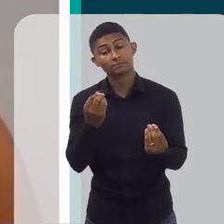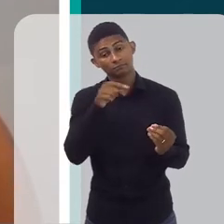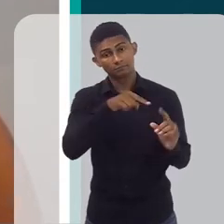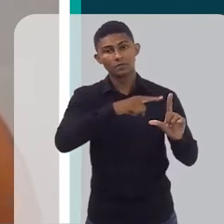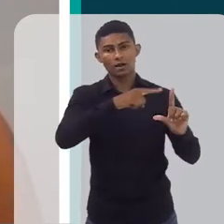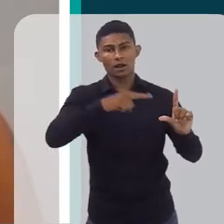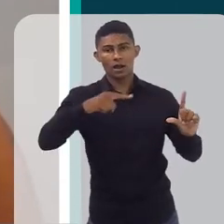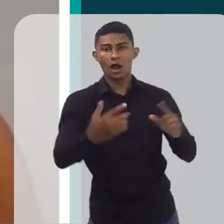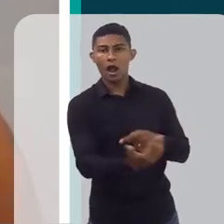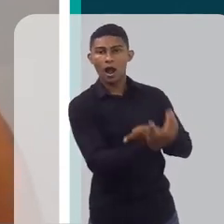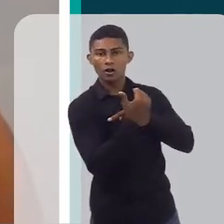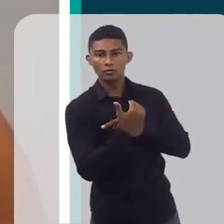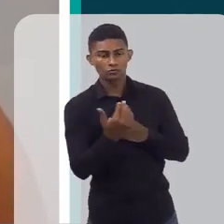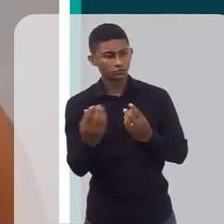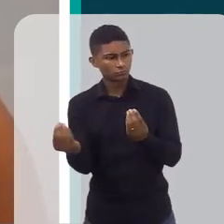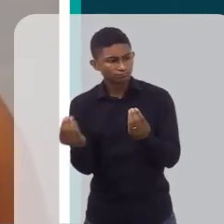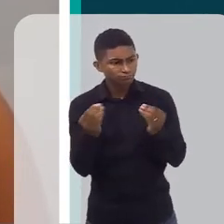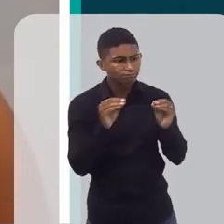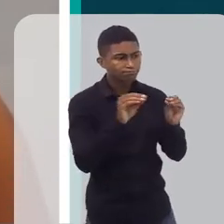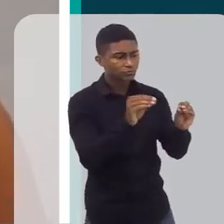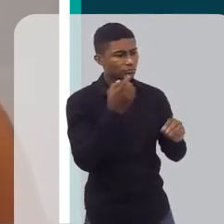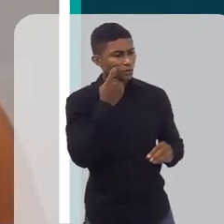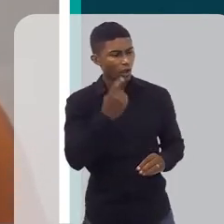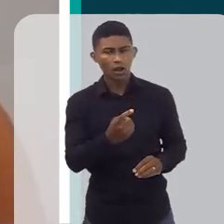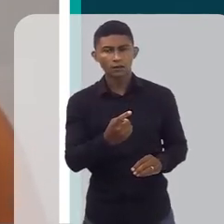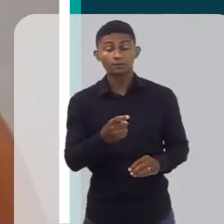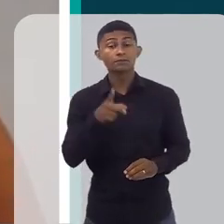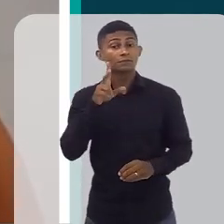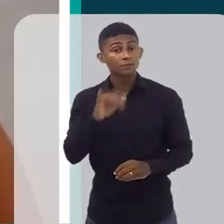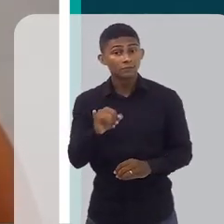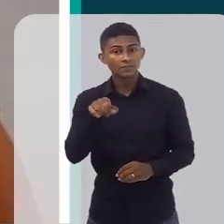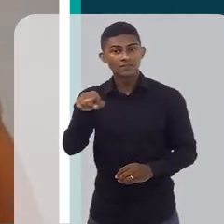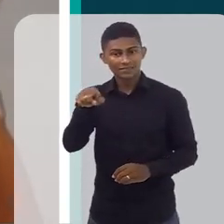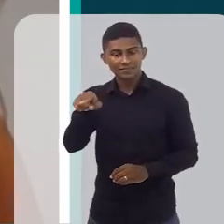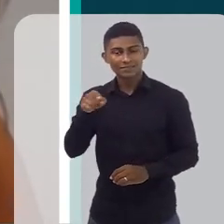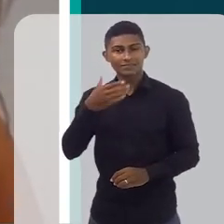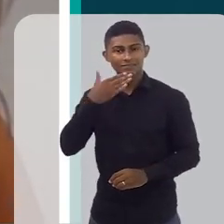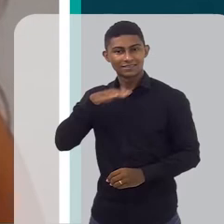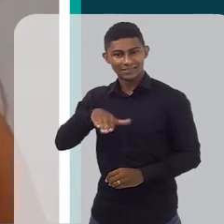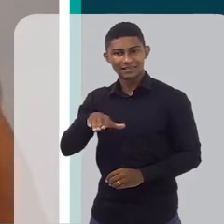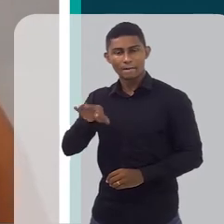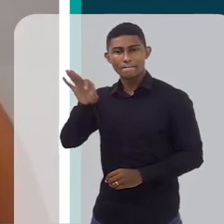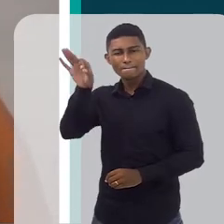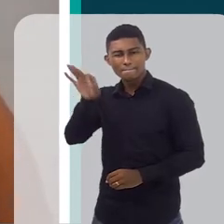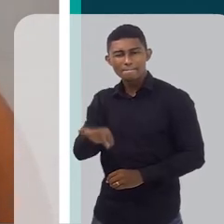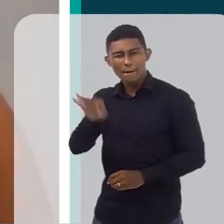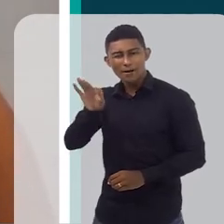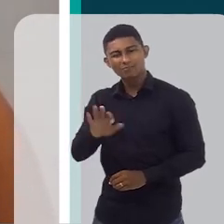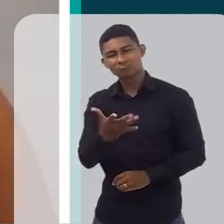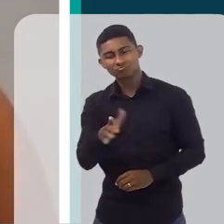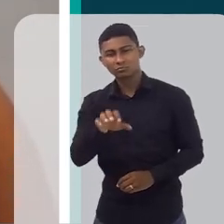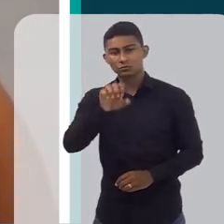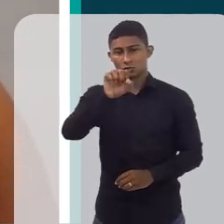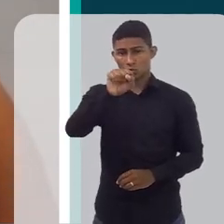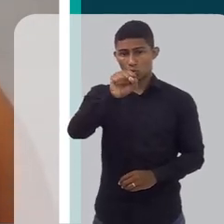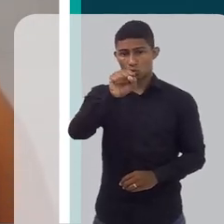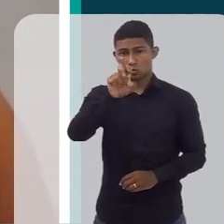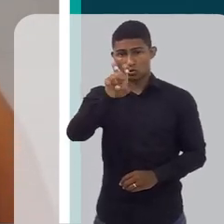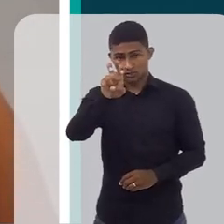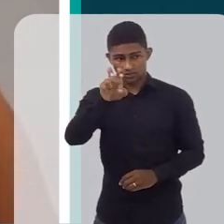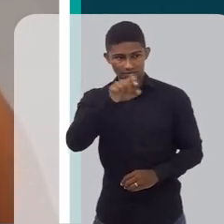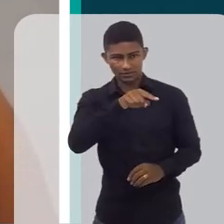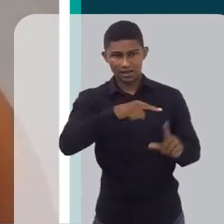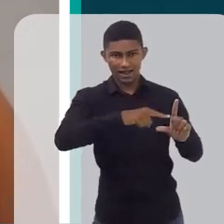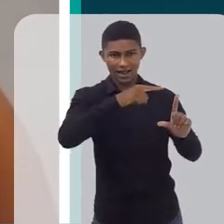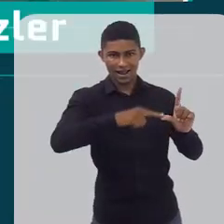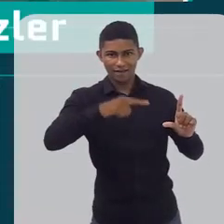determinar. Quando a criança está no gráfico, no percentil 85 do